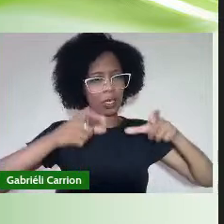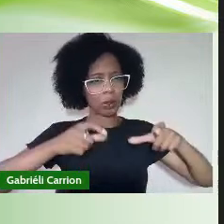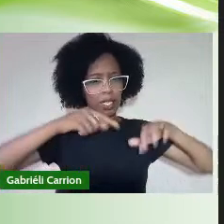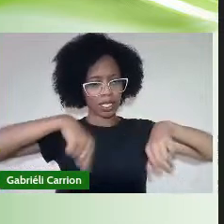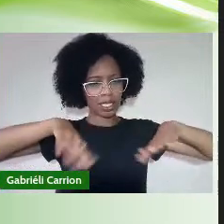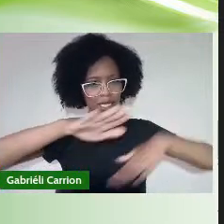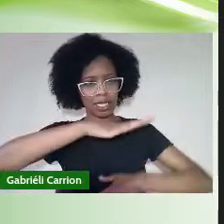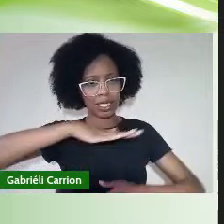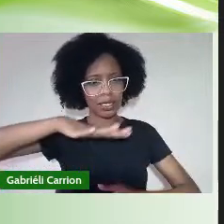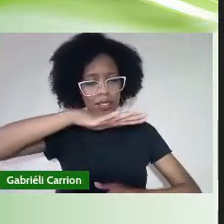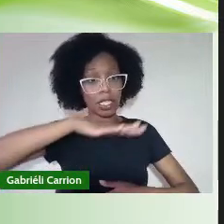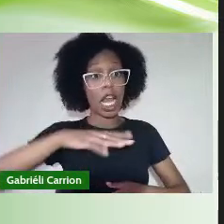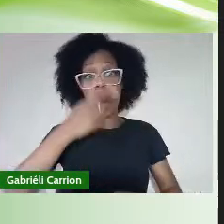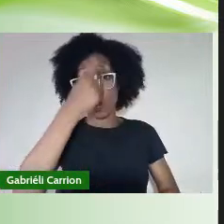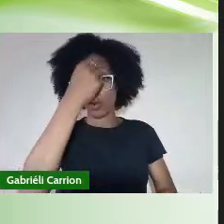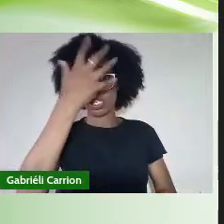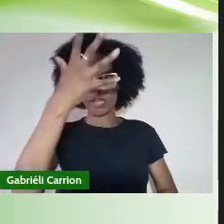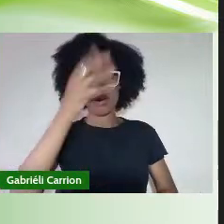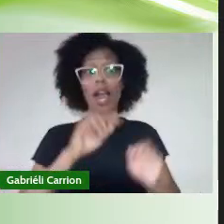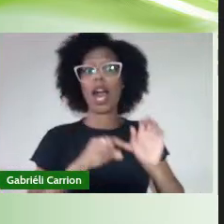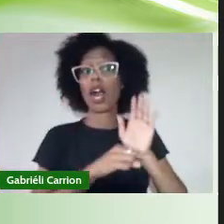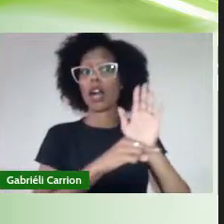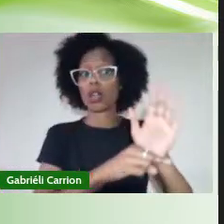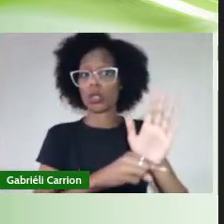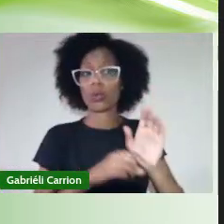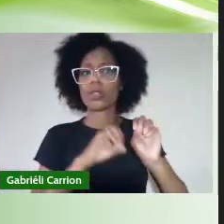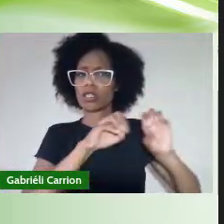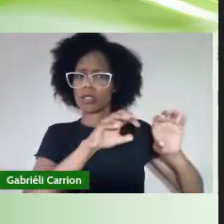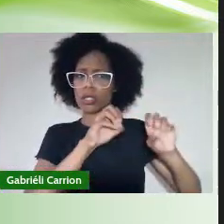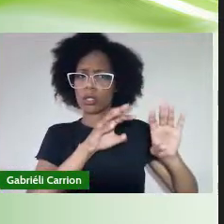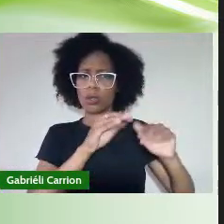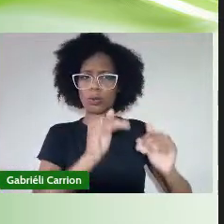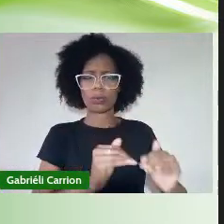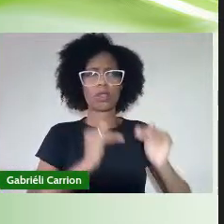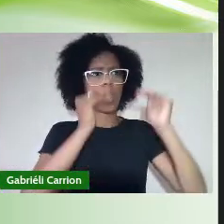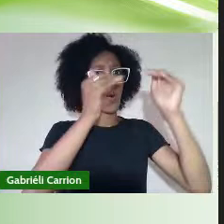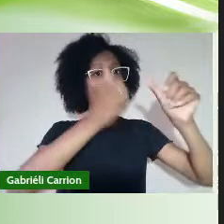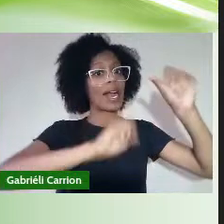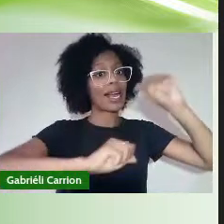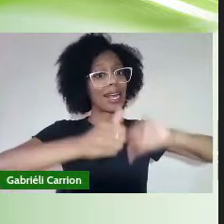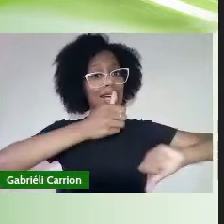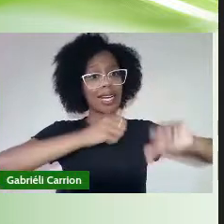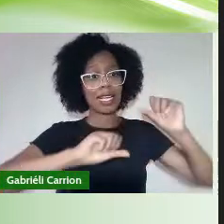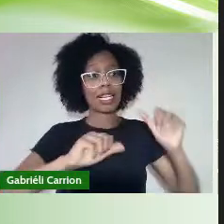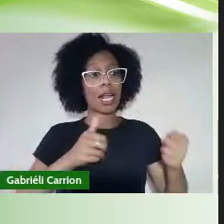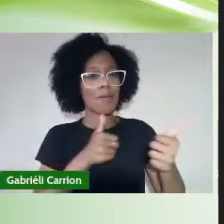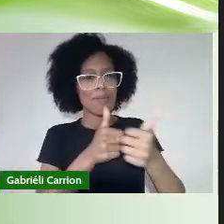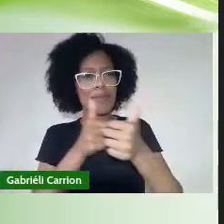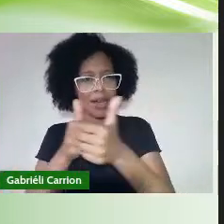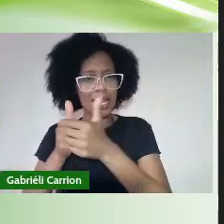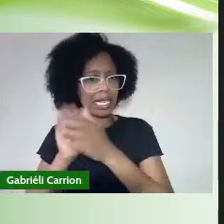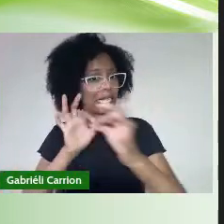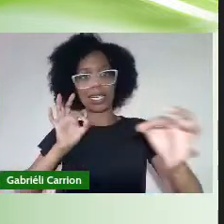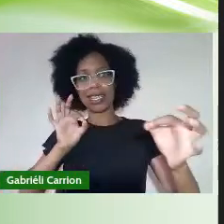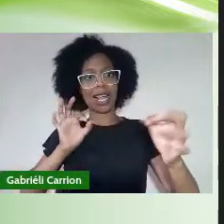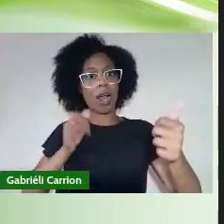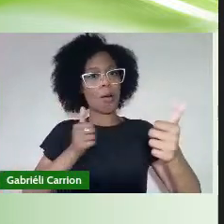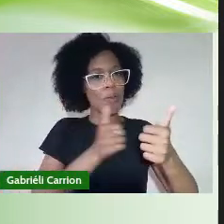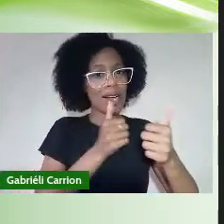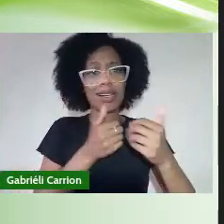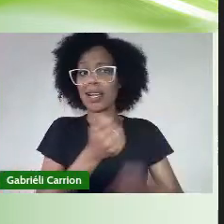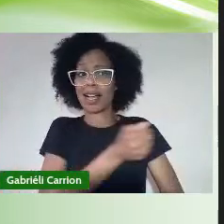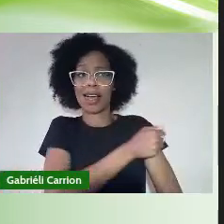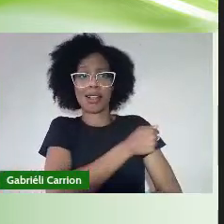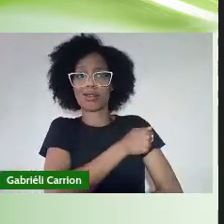ensino Superior público Inclusivo Inclusivo E de qualidade Para perto De muitos estudantes Que antes Não teriam